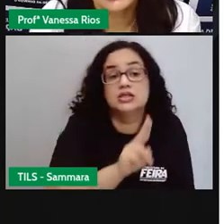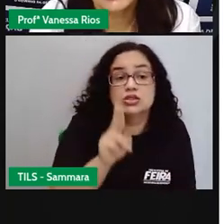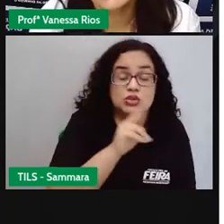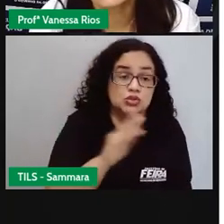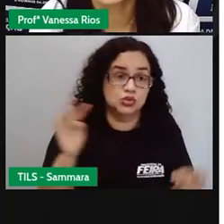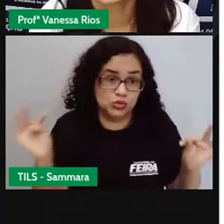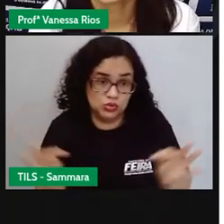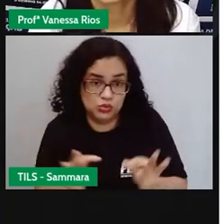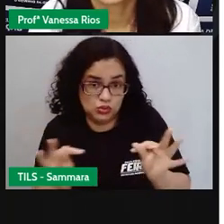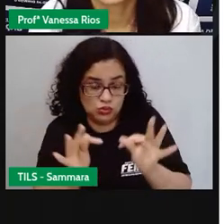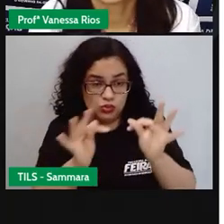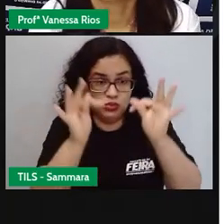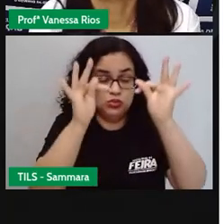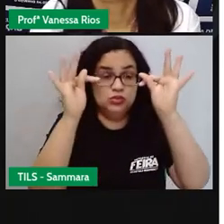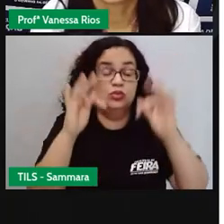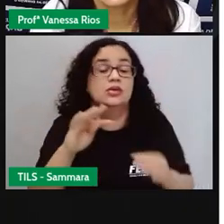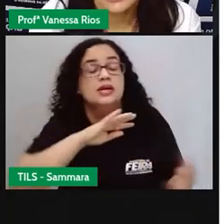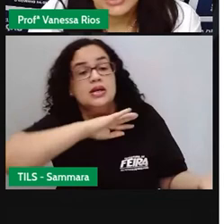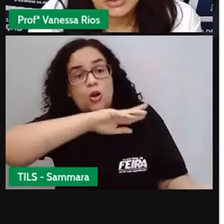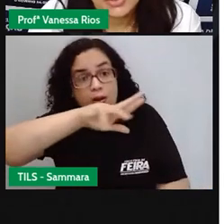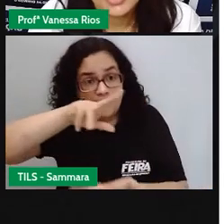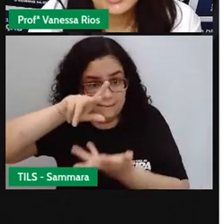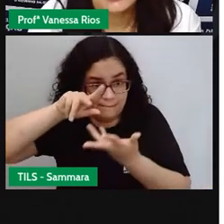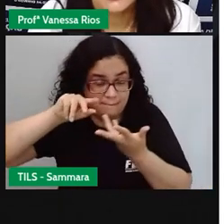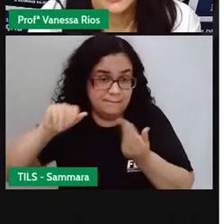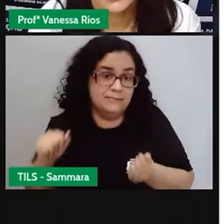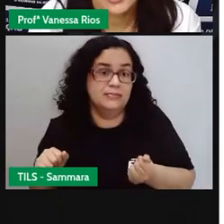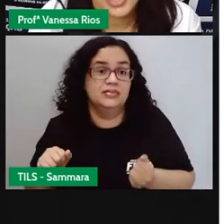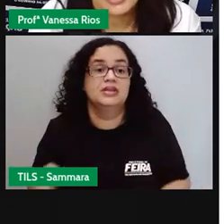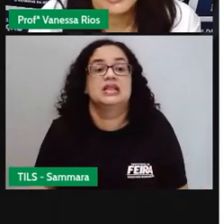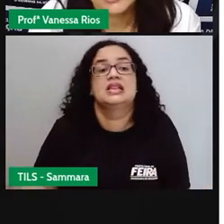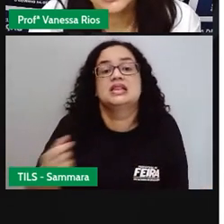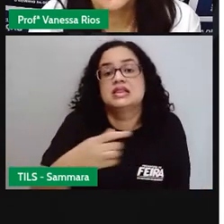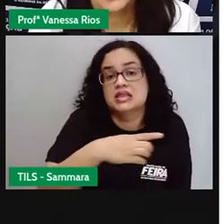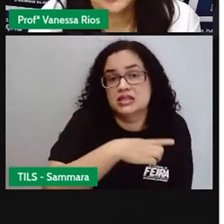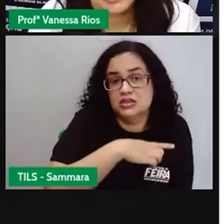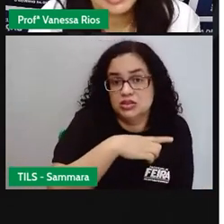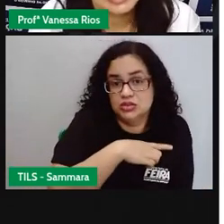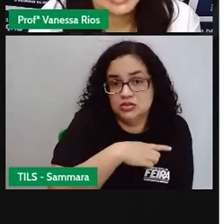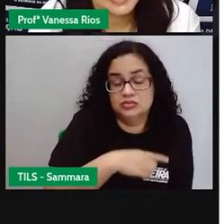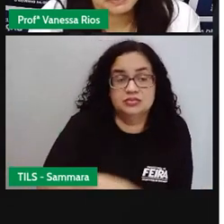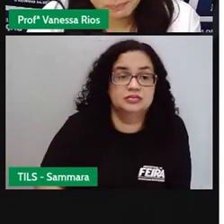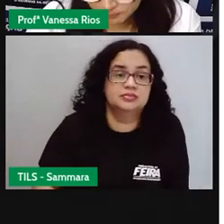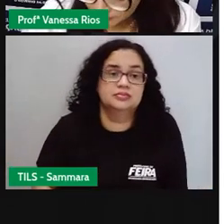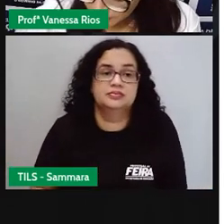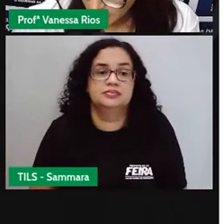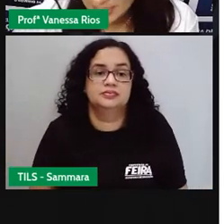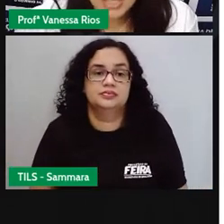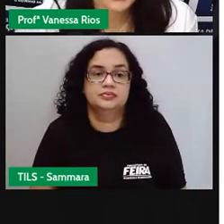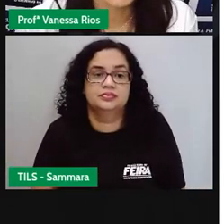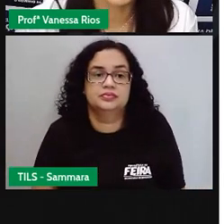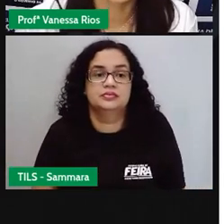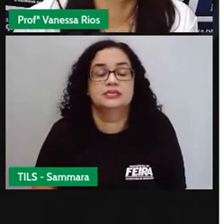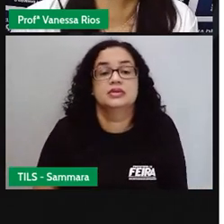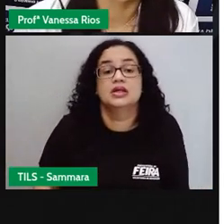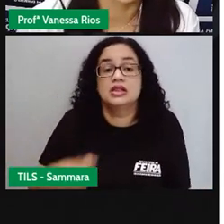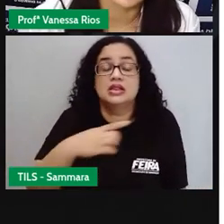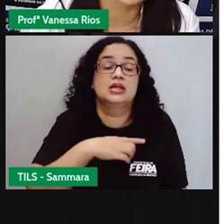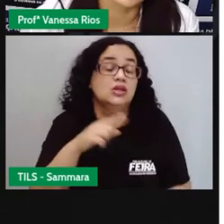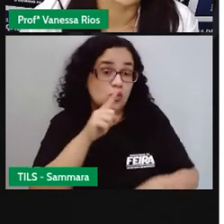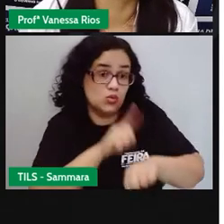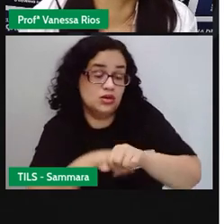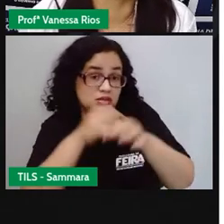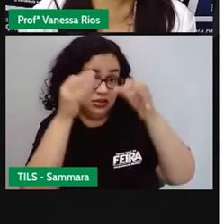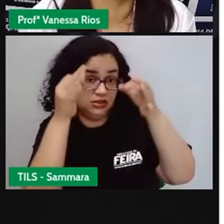tecnológicos e o mundo nos coloca aí, nos disponibiliza. Mas, a estabelecer um